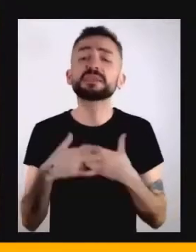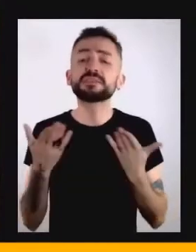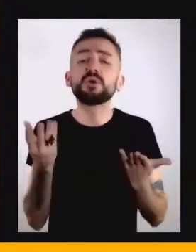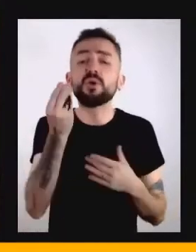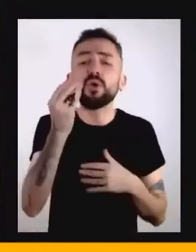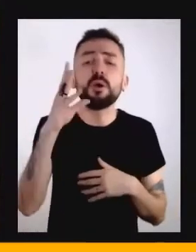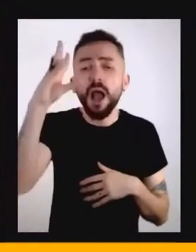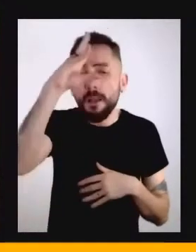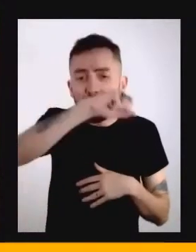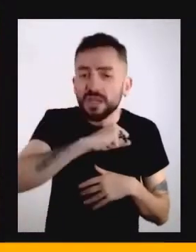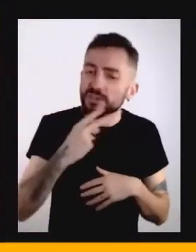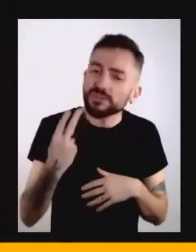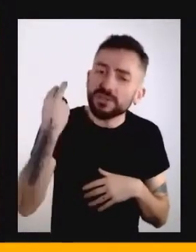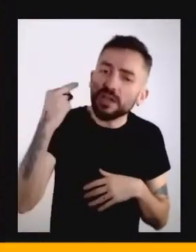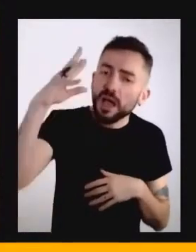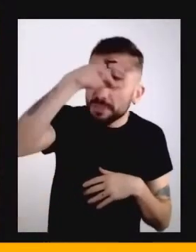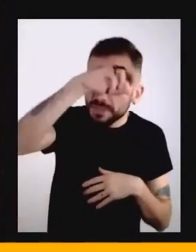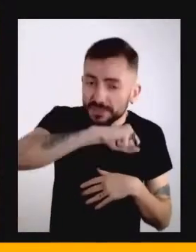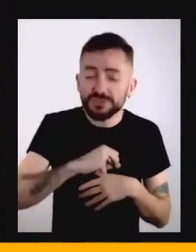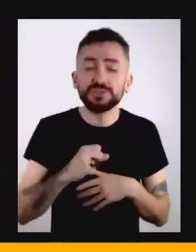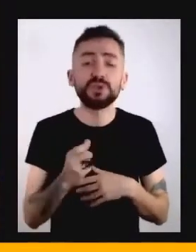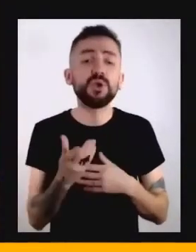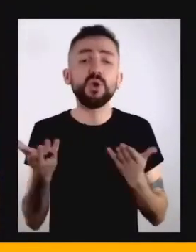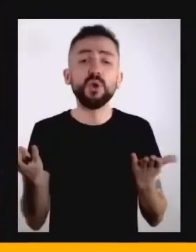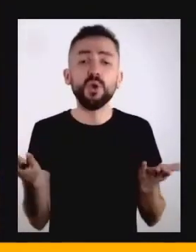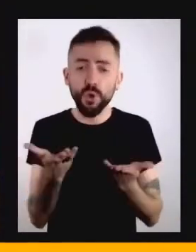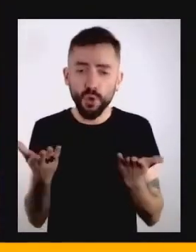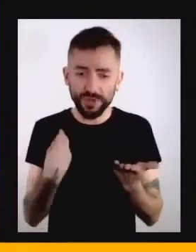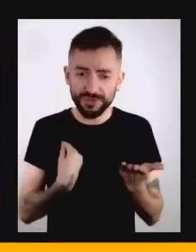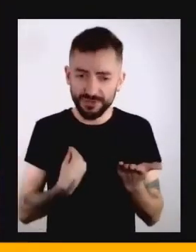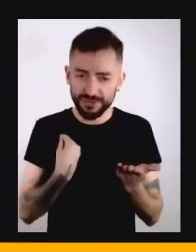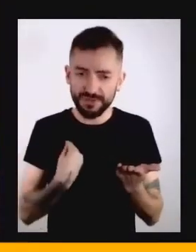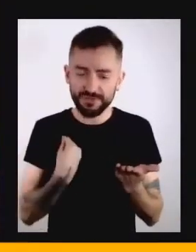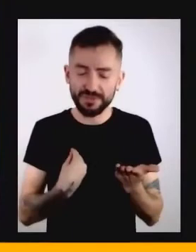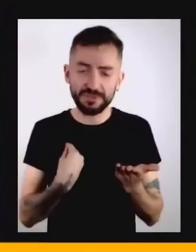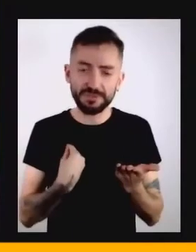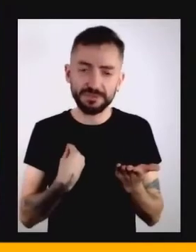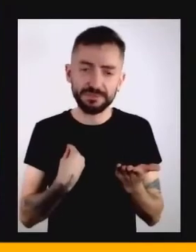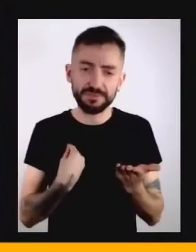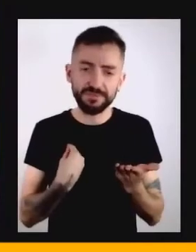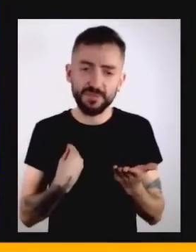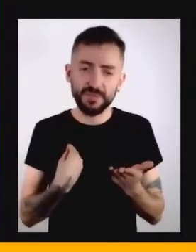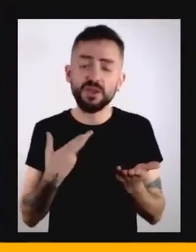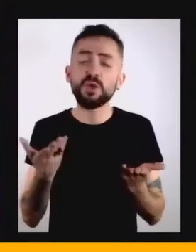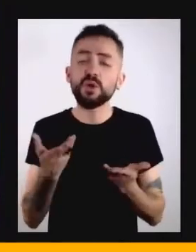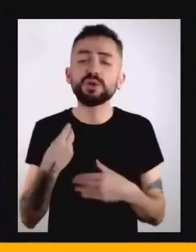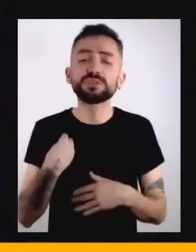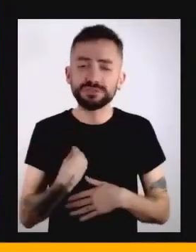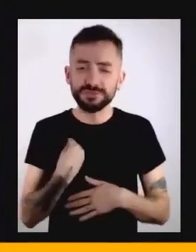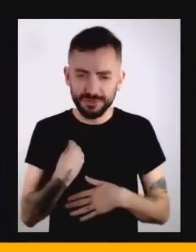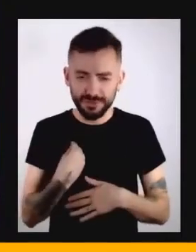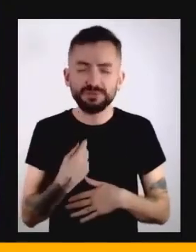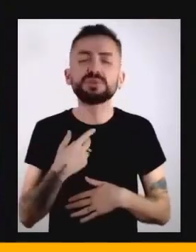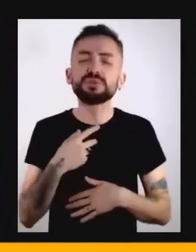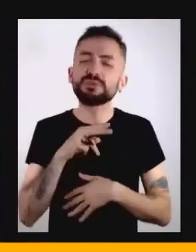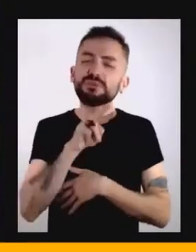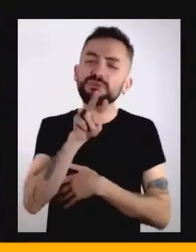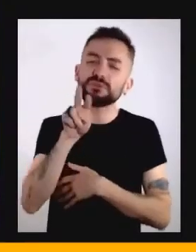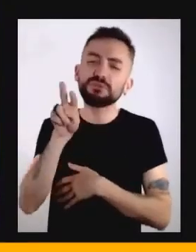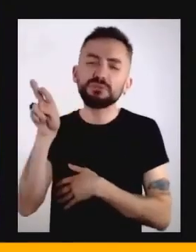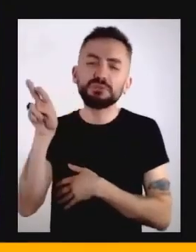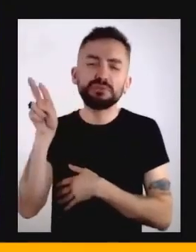para a gente? Que hoje, se a gente está vivendo num cenário que quando a gente para ao redor e olha